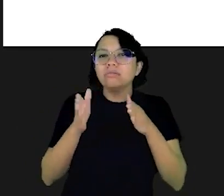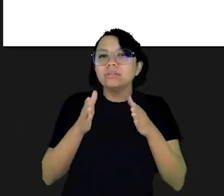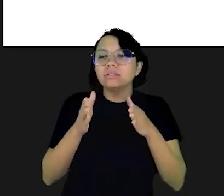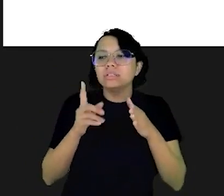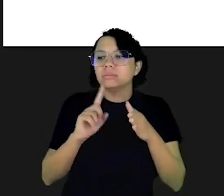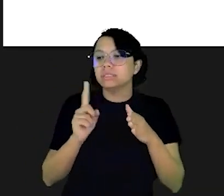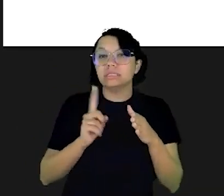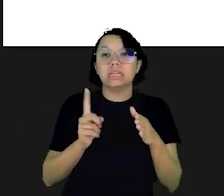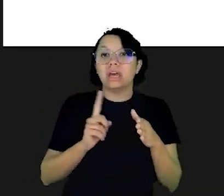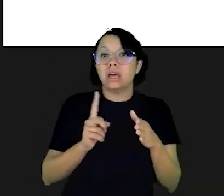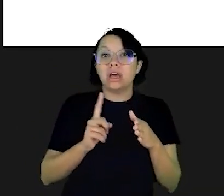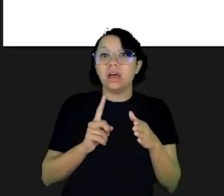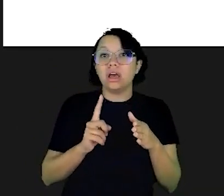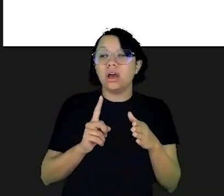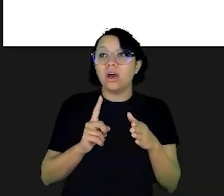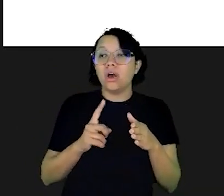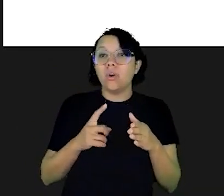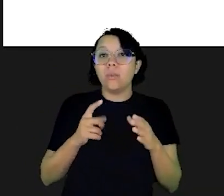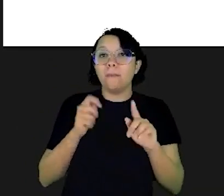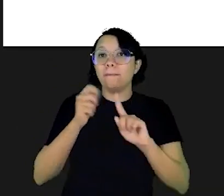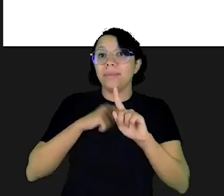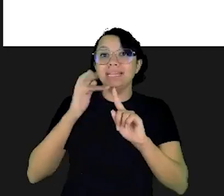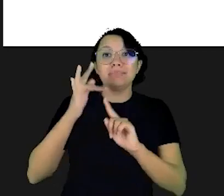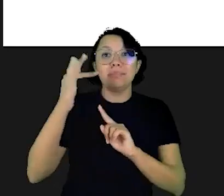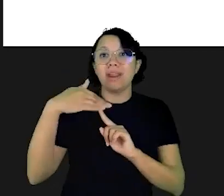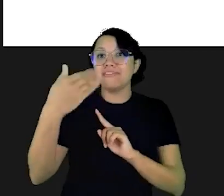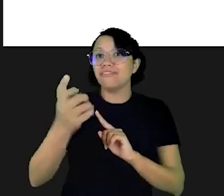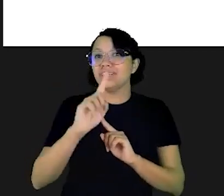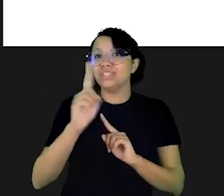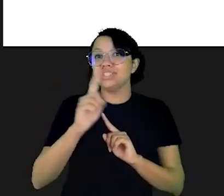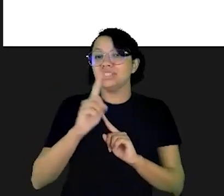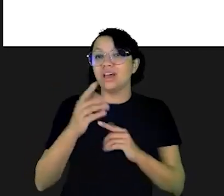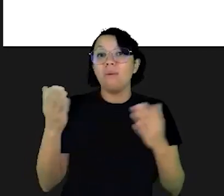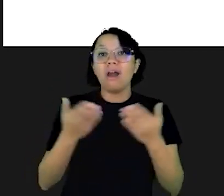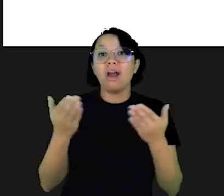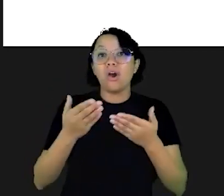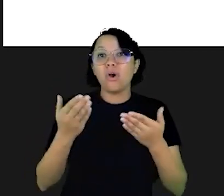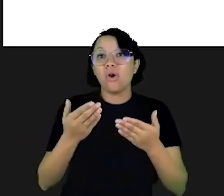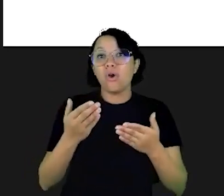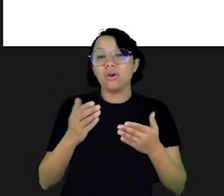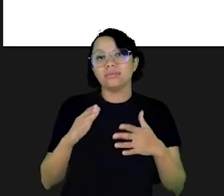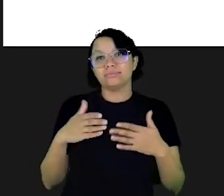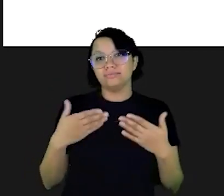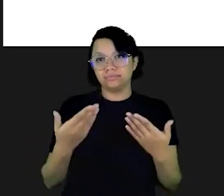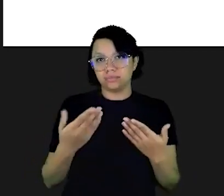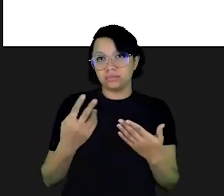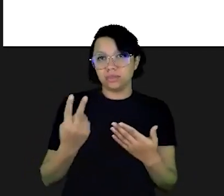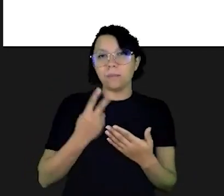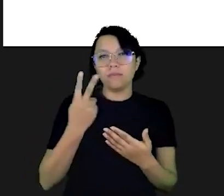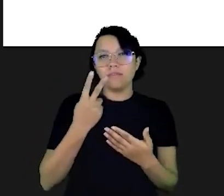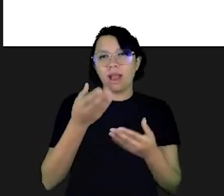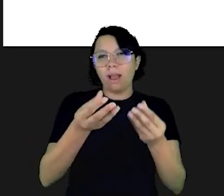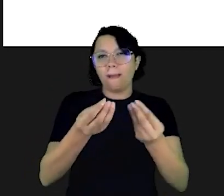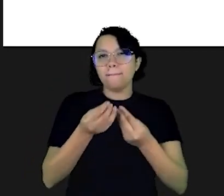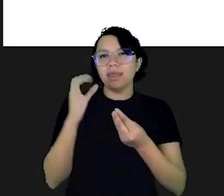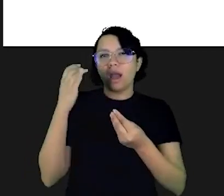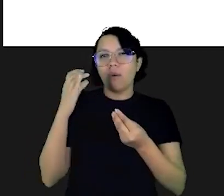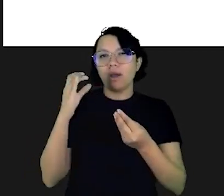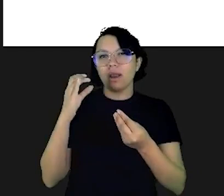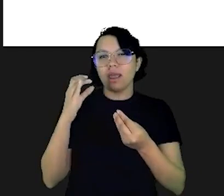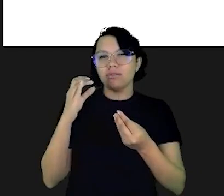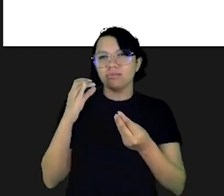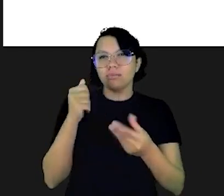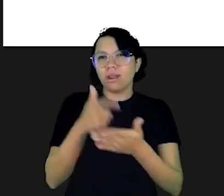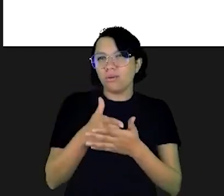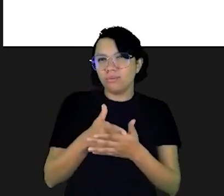para quando para daqui a dois três quatro não o ortopedista me disse que tem que ser agora daqui para o final desse mês será que vale a